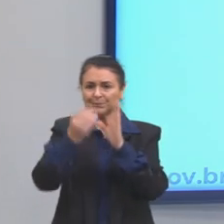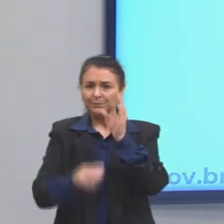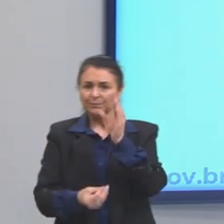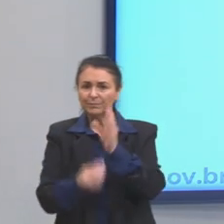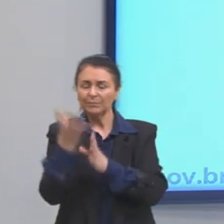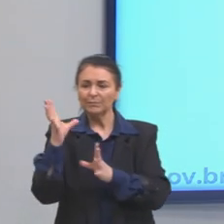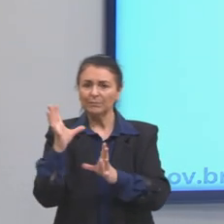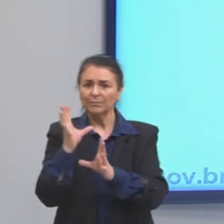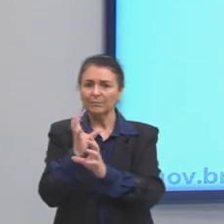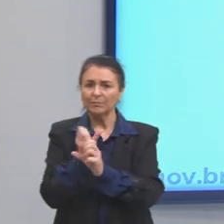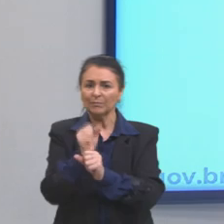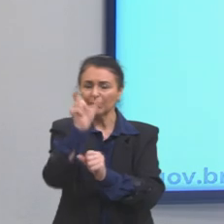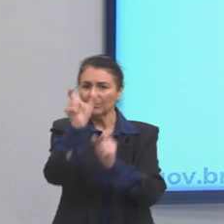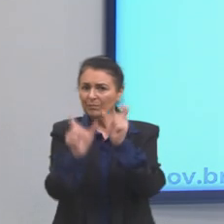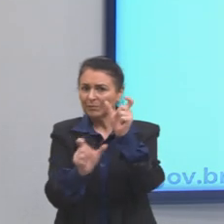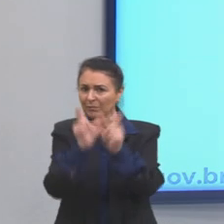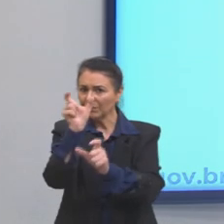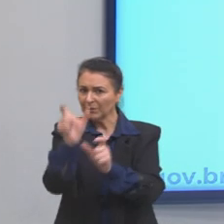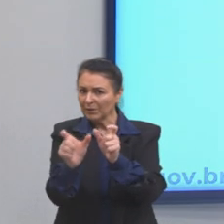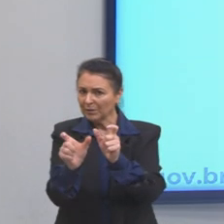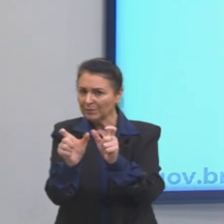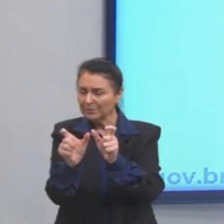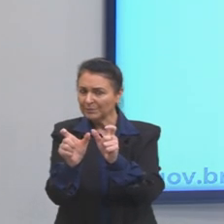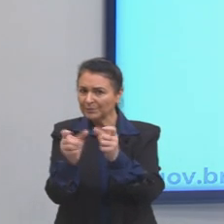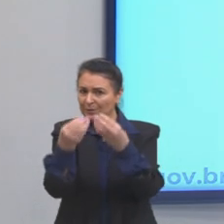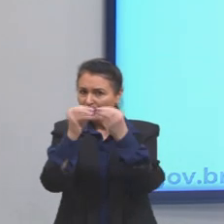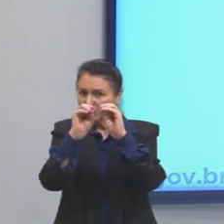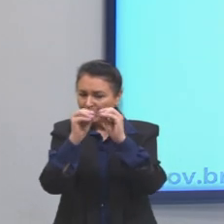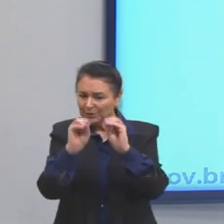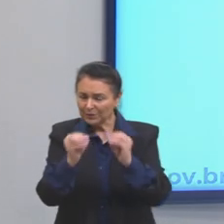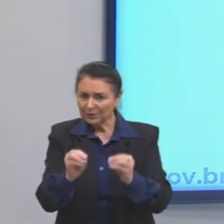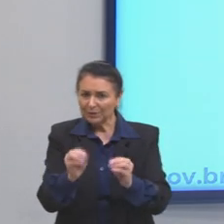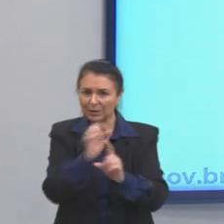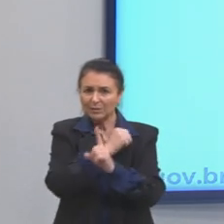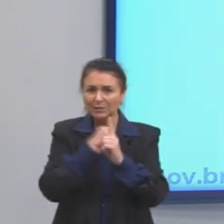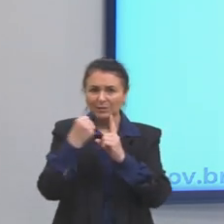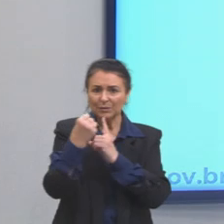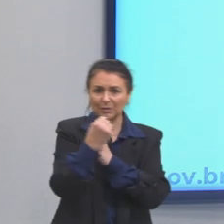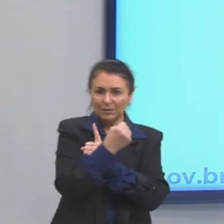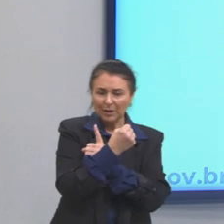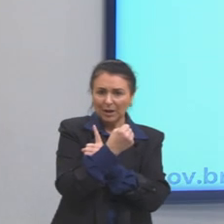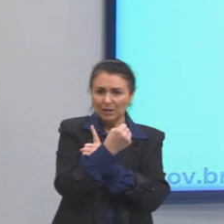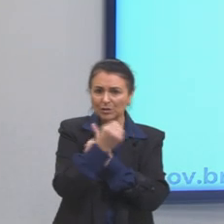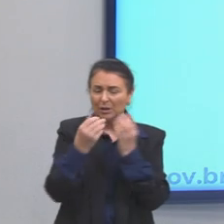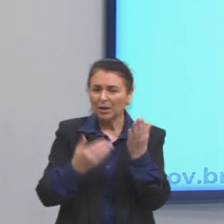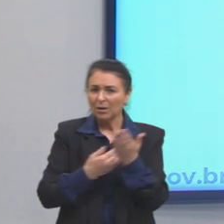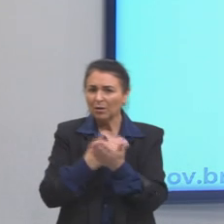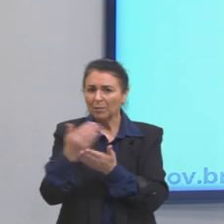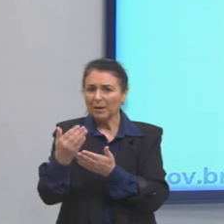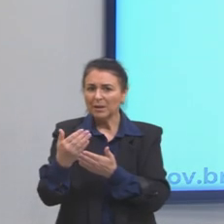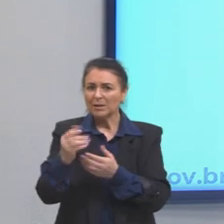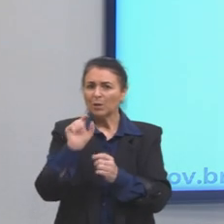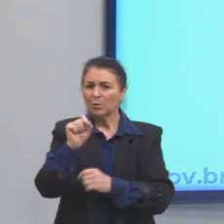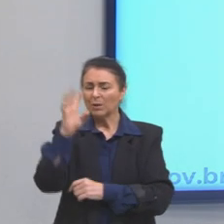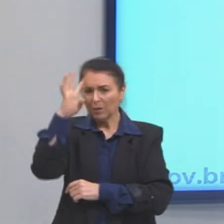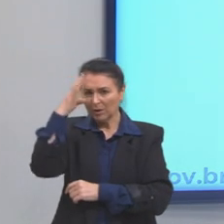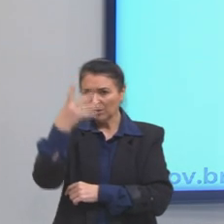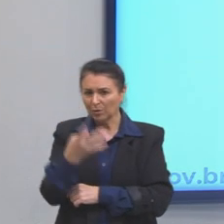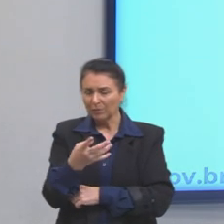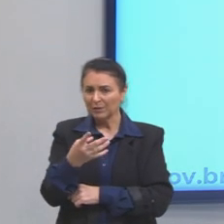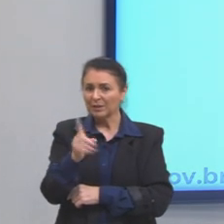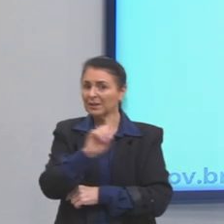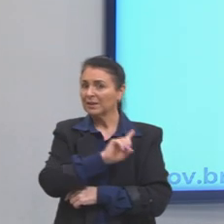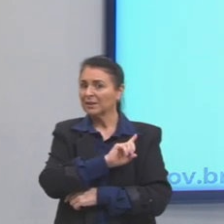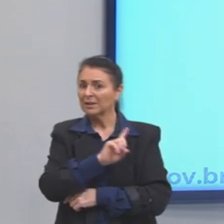somatório de indivíduos ou organismos. A sociedade forma-se a partir da livre decisão de muitos indivíduos. Não, a